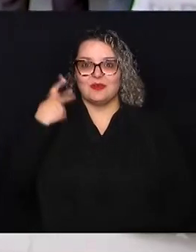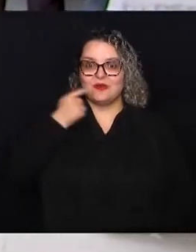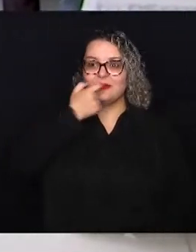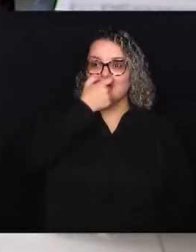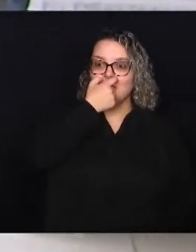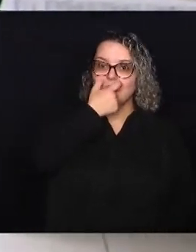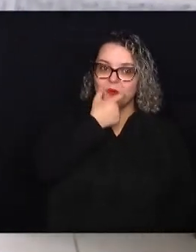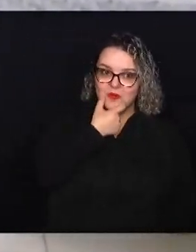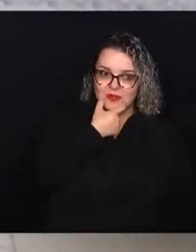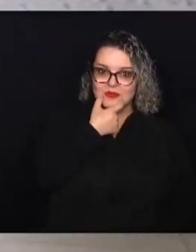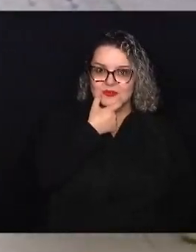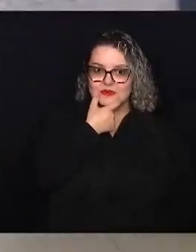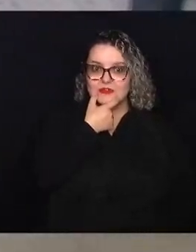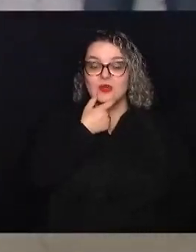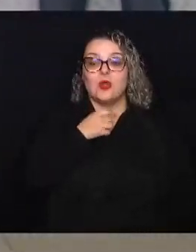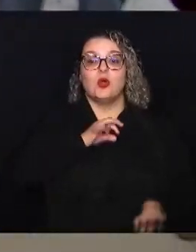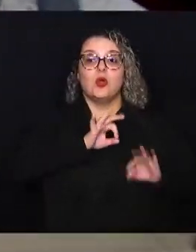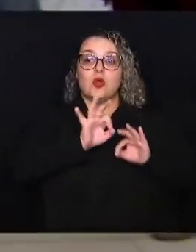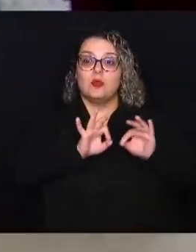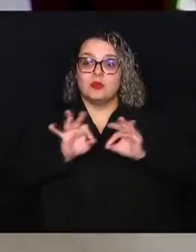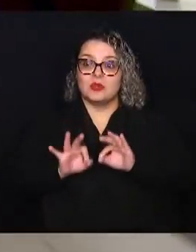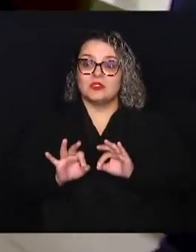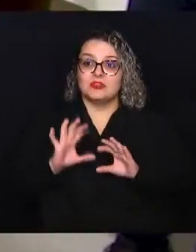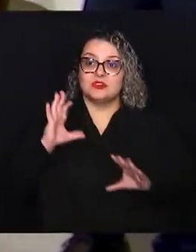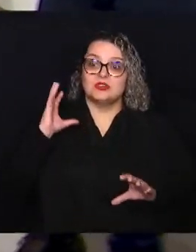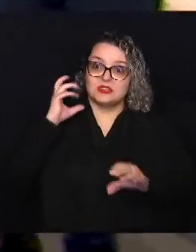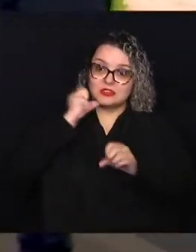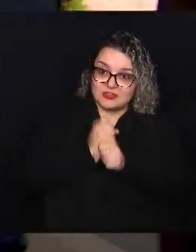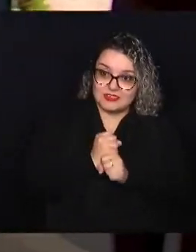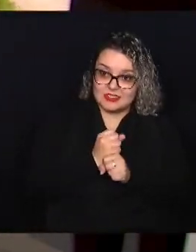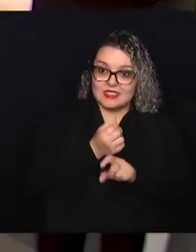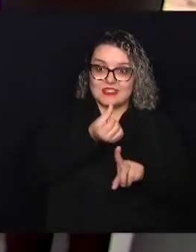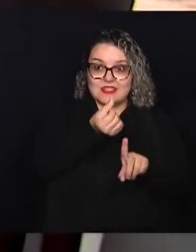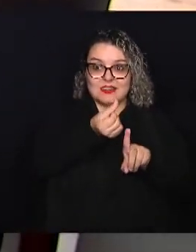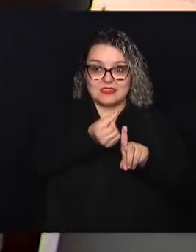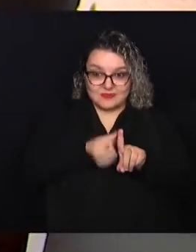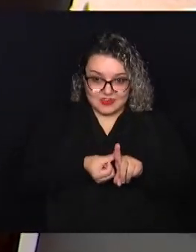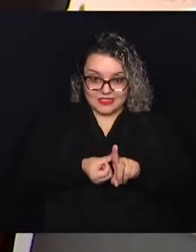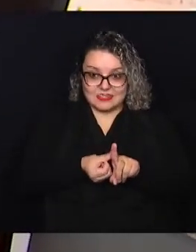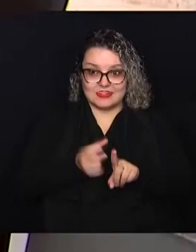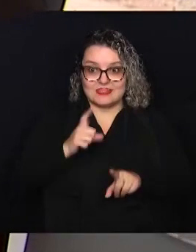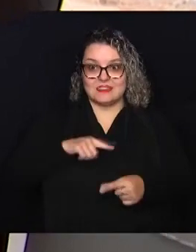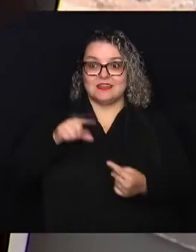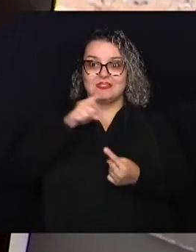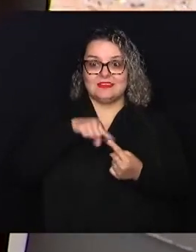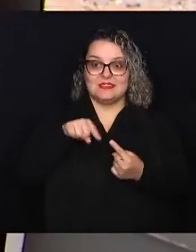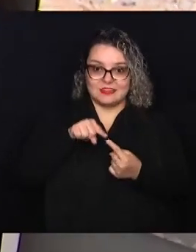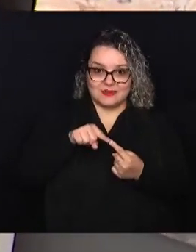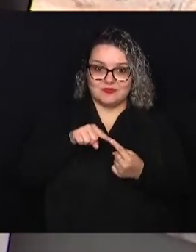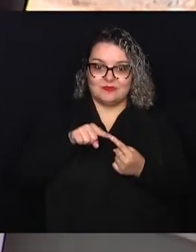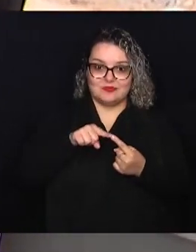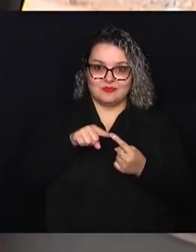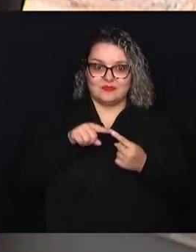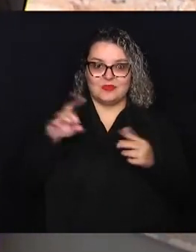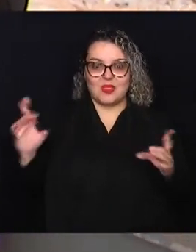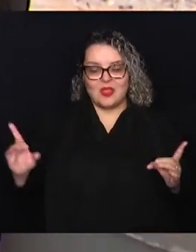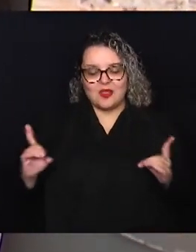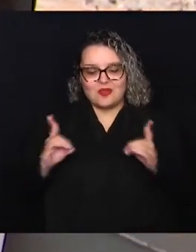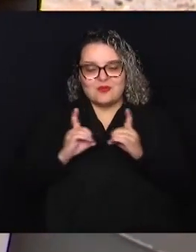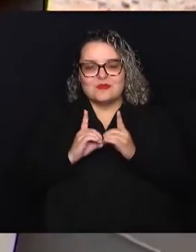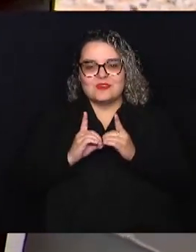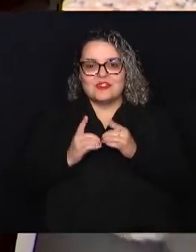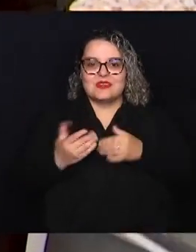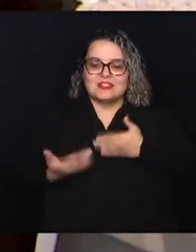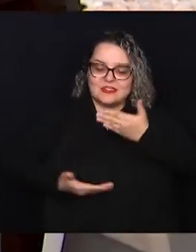Cunha O projeto que já completou seis meses tem como objetivo estreitar os vínculos entre